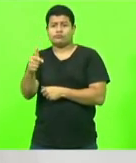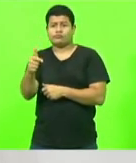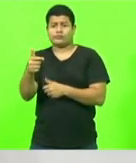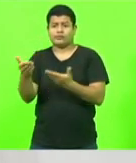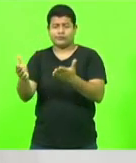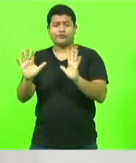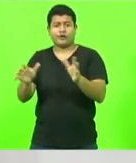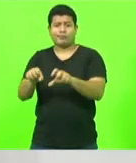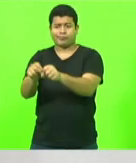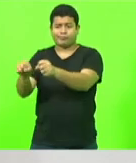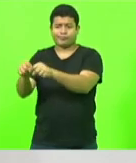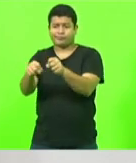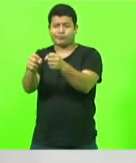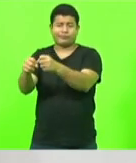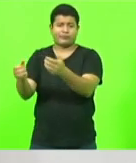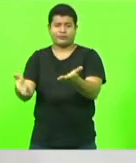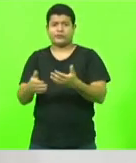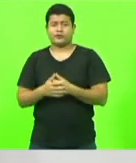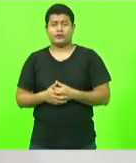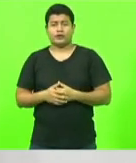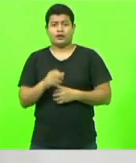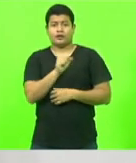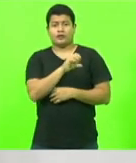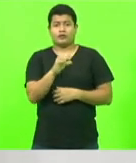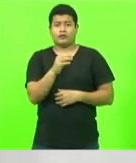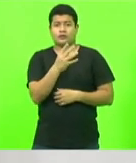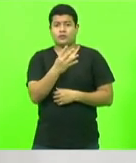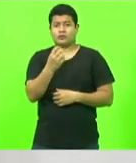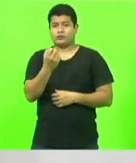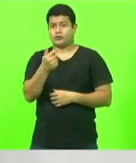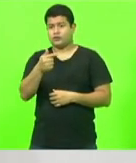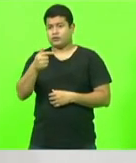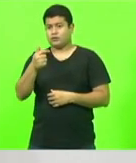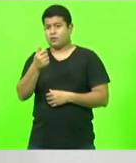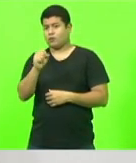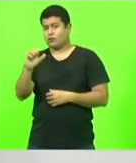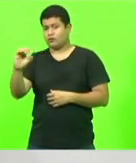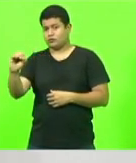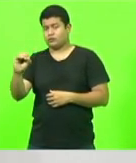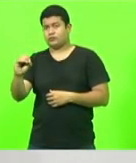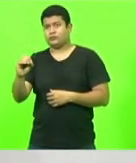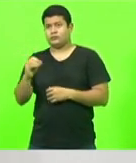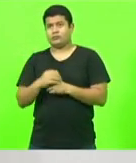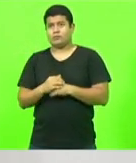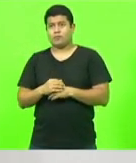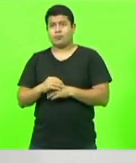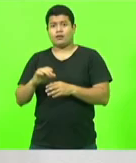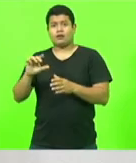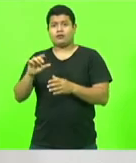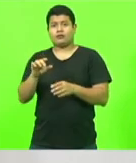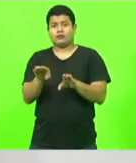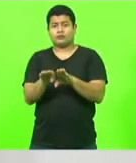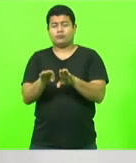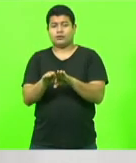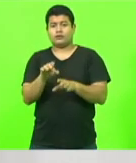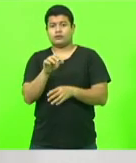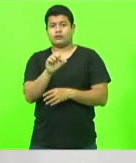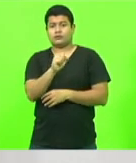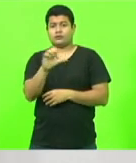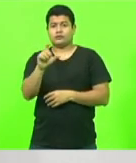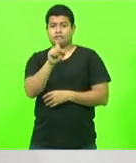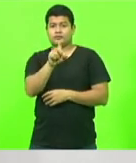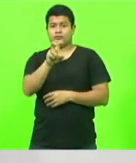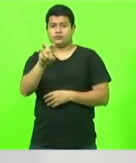SC480, que liga o município de Chancherê a Bom Jesus e, na sequência, a 155, que liga a Bom Jesus